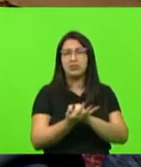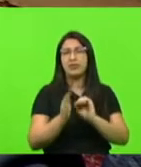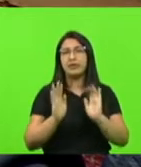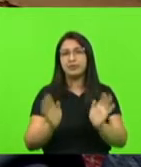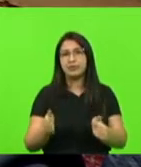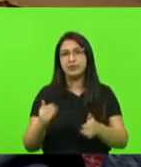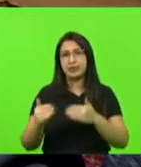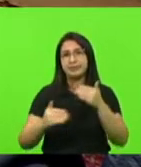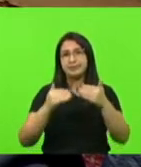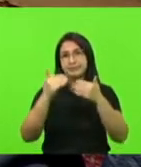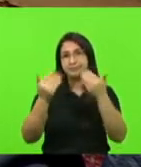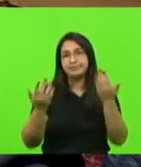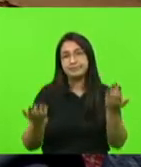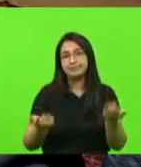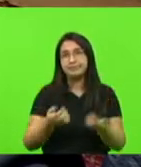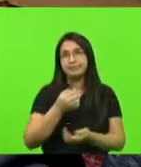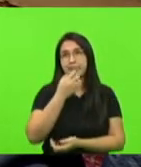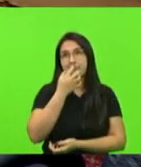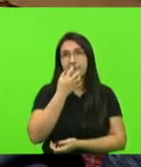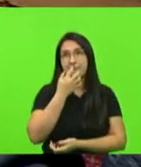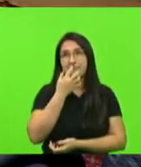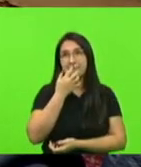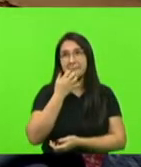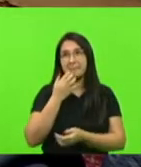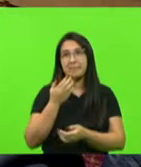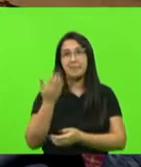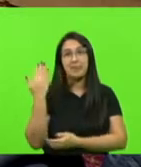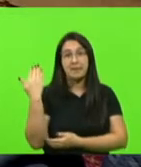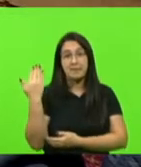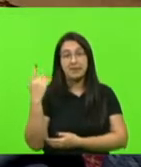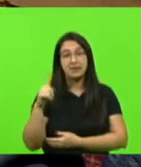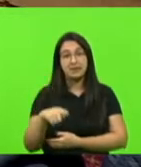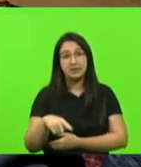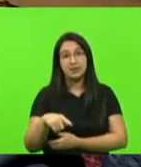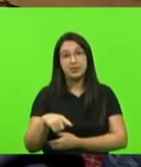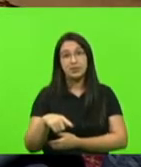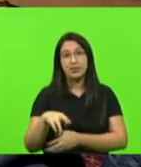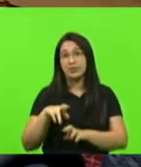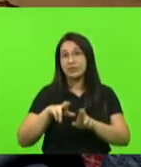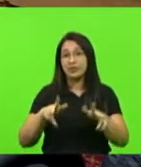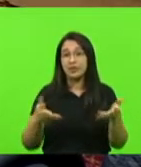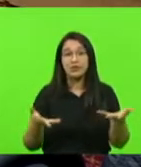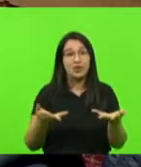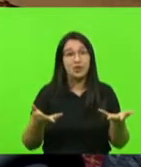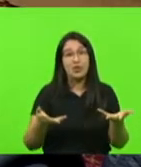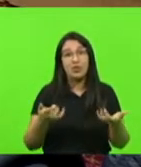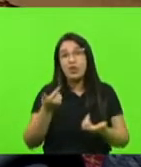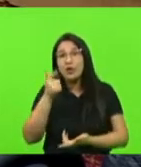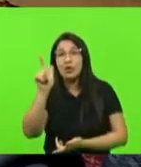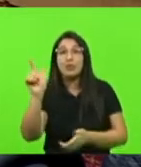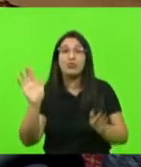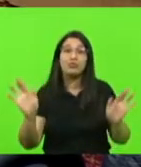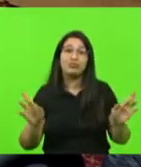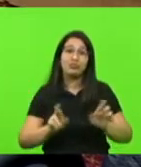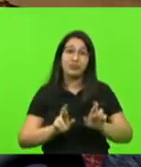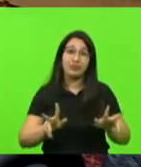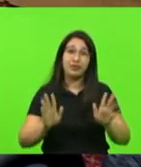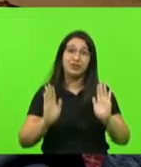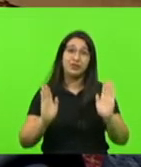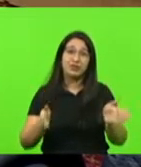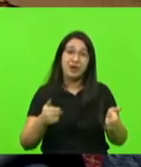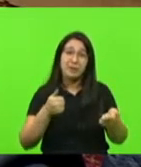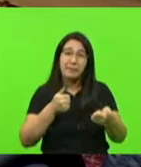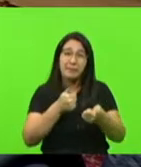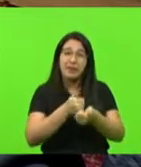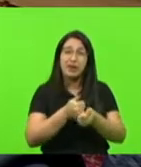apenas por isso. Aquele momento era um, o momento de hoje é outro. Nós estamos muito mais próximos de nos